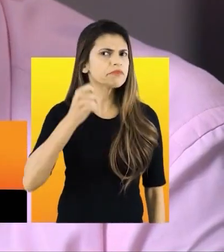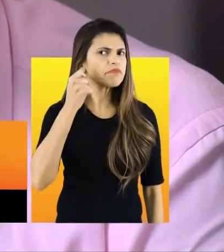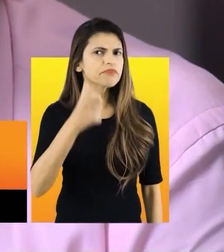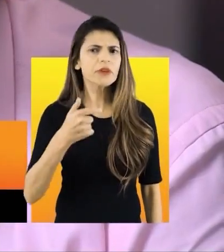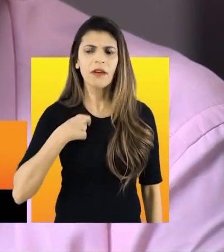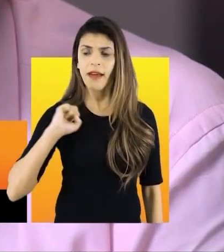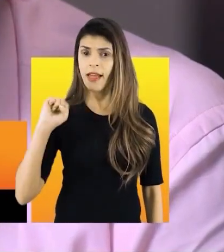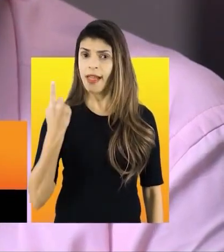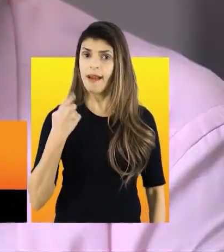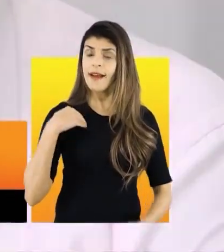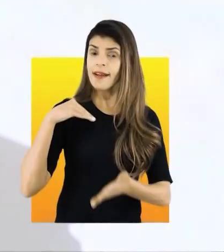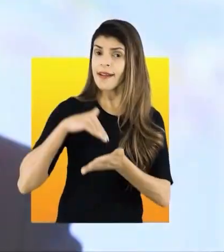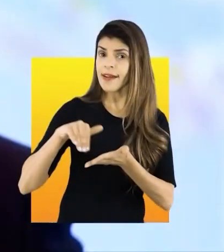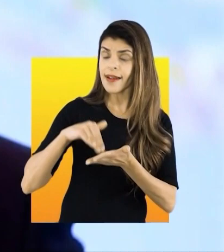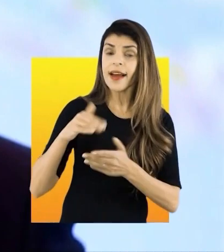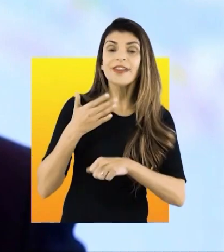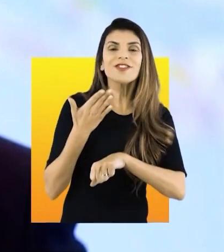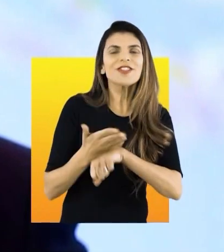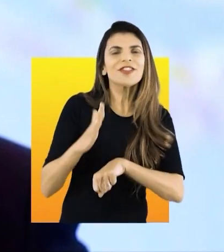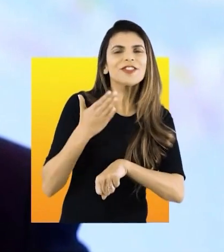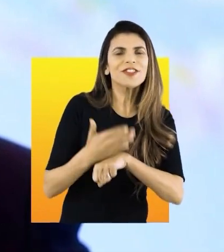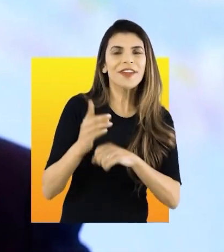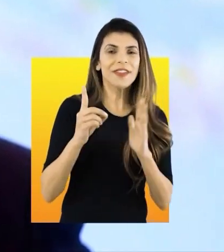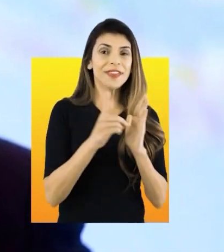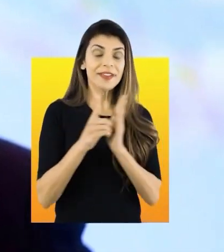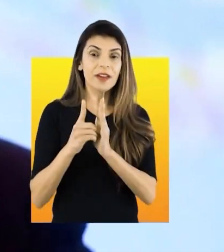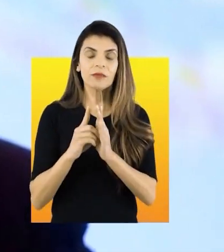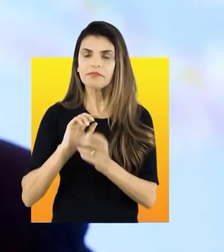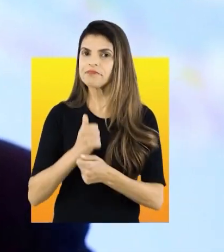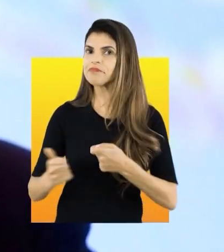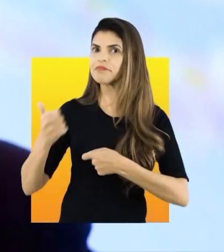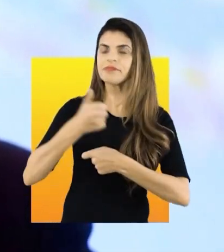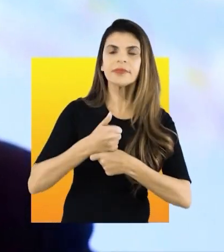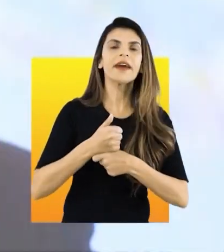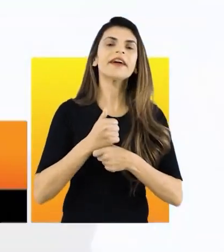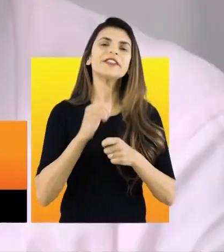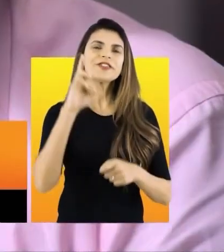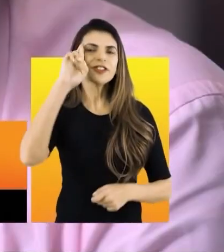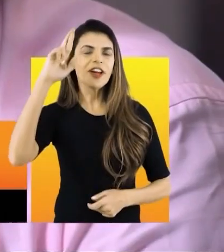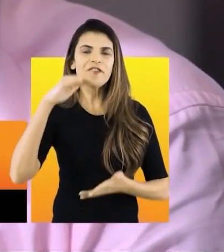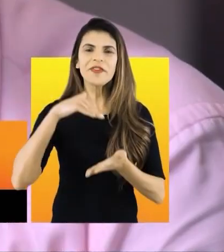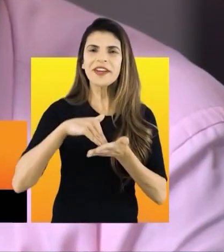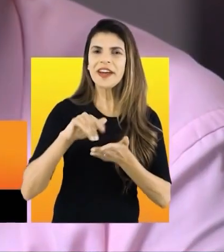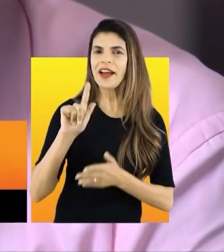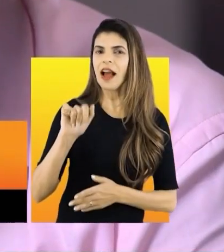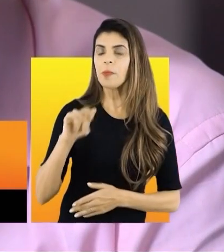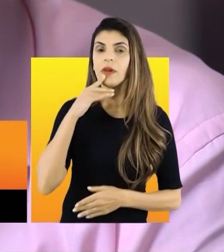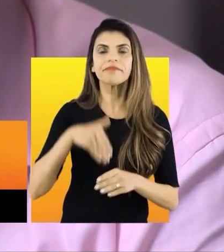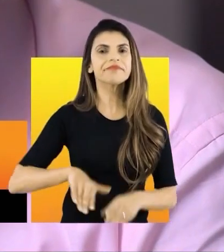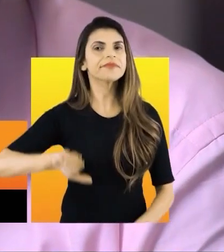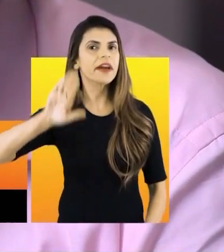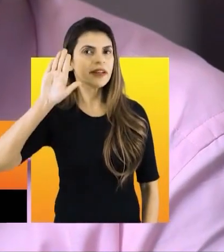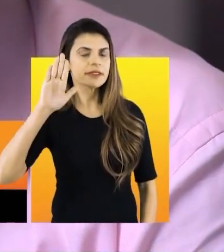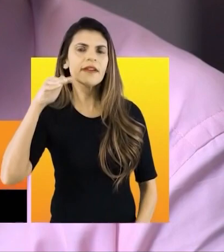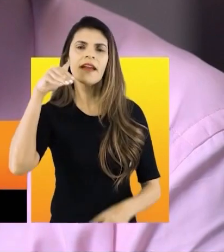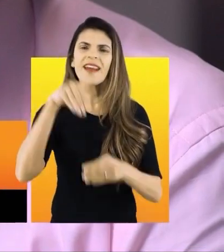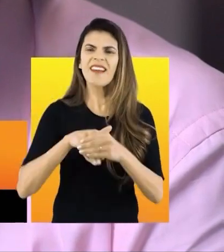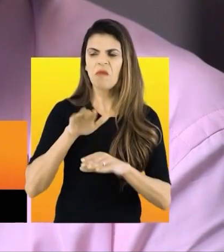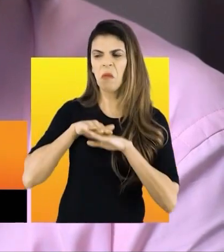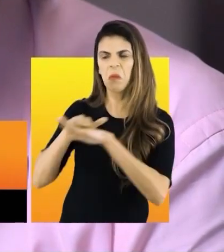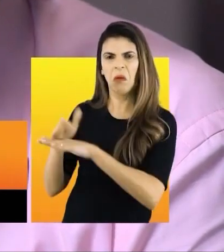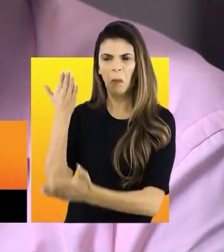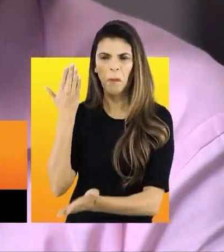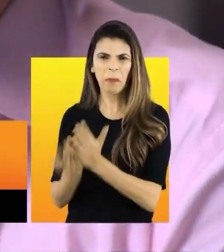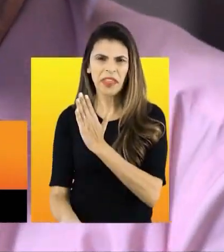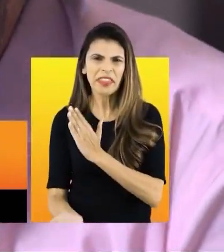eu era estagiário do DETRAN virei chefe de gabinete na Câmara Municipal depois fui ser candidato numa eleição que todo mundo